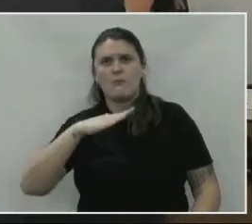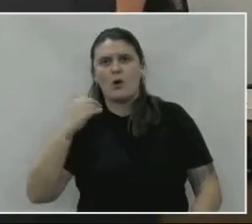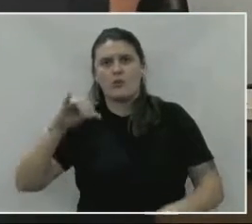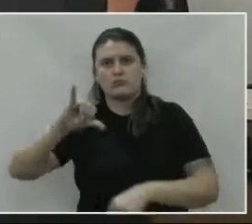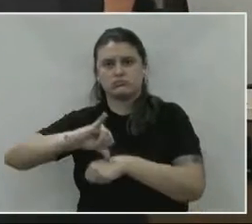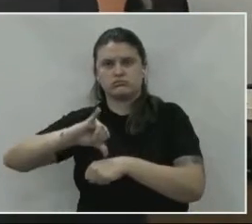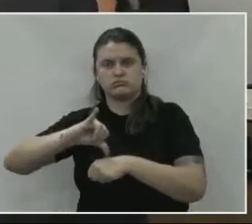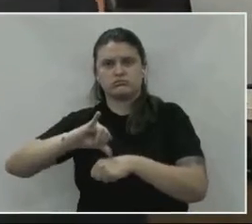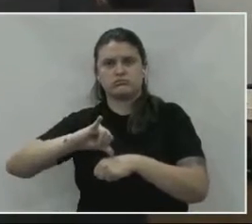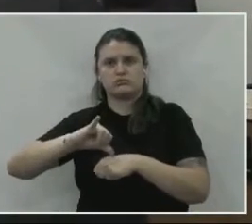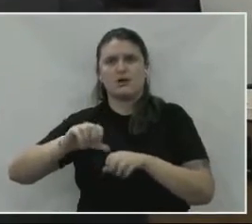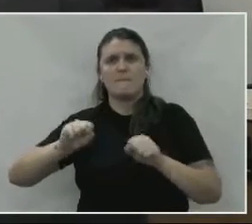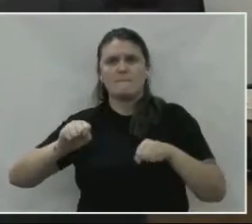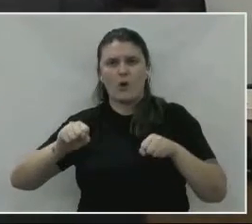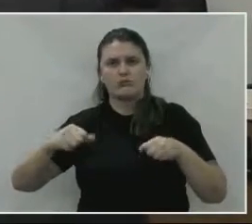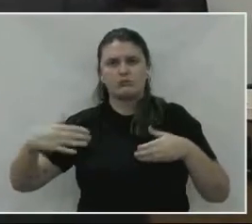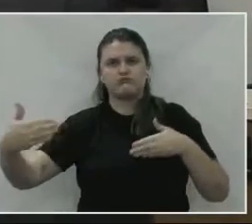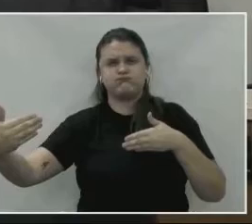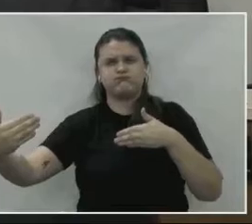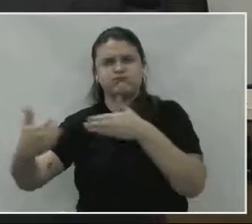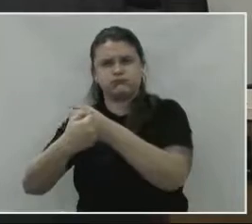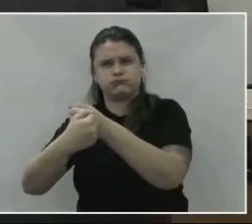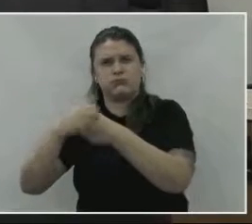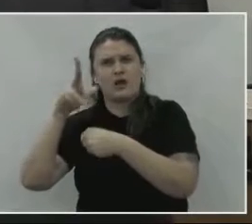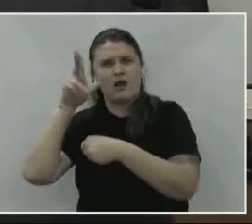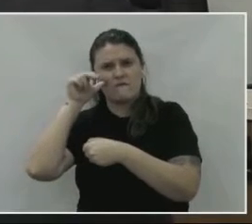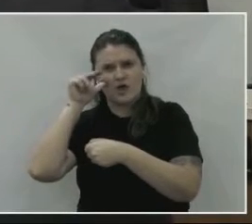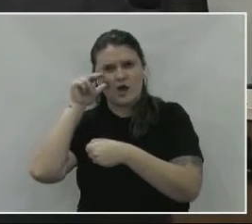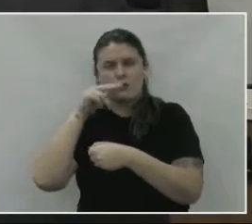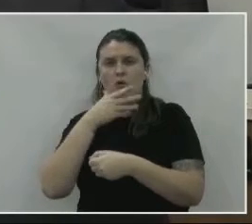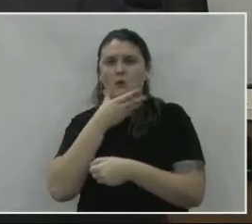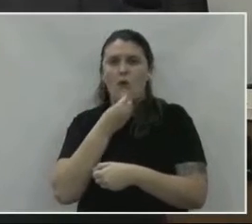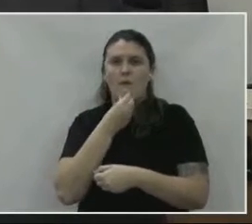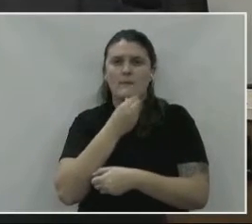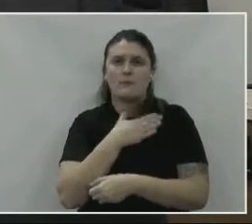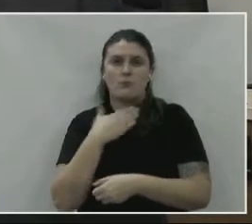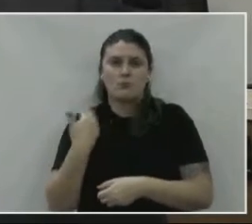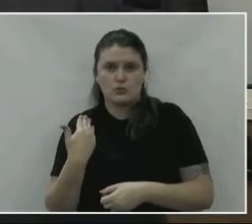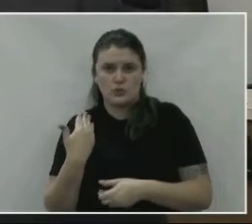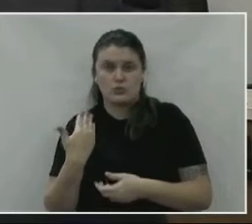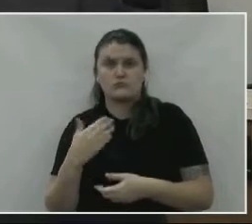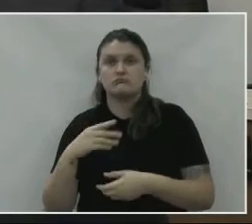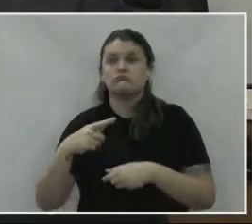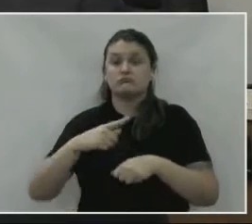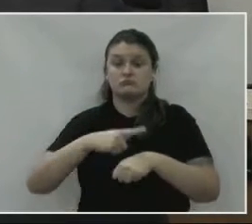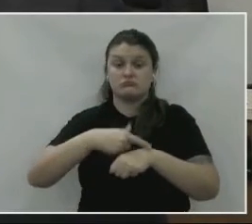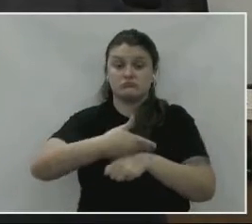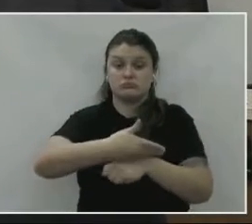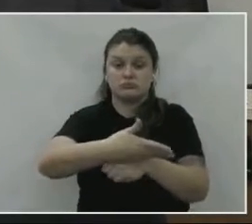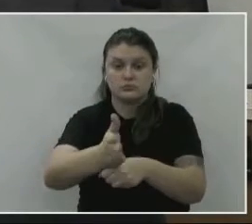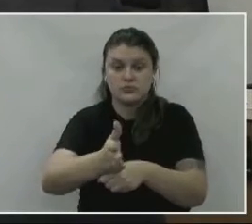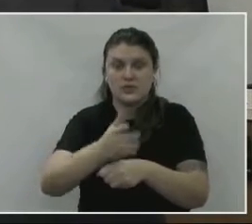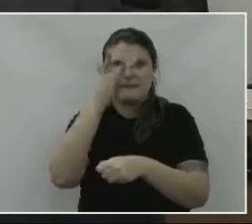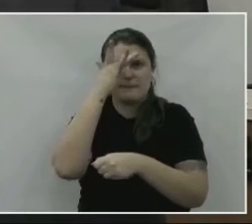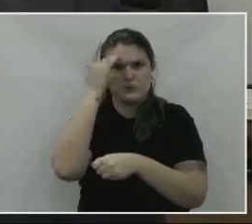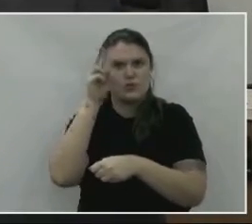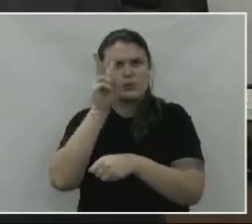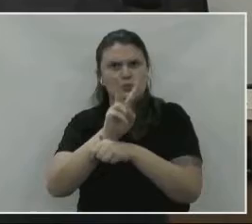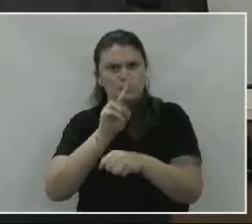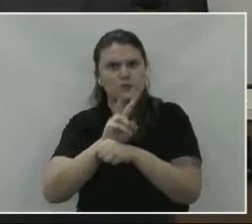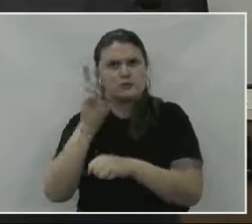município veio a se chocar com sua moto, né, contra um cavalo, então, né, depois dessa época houve, né, uma